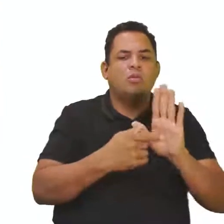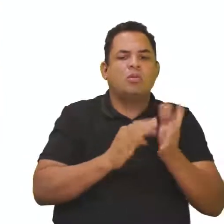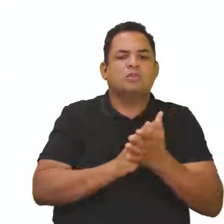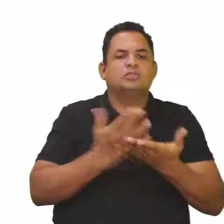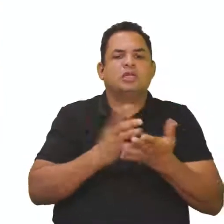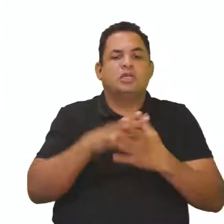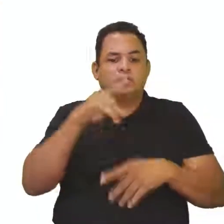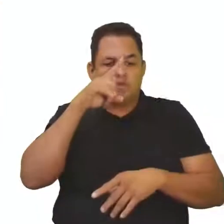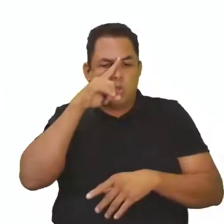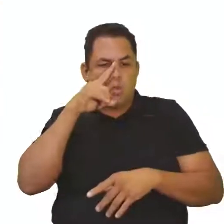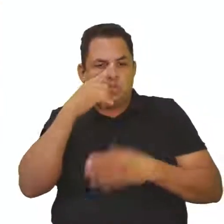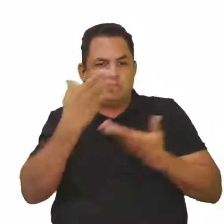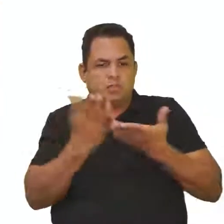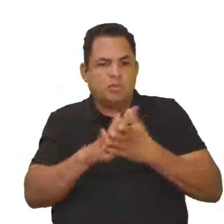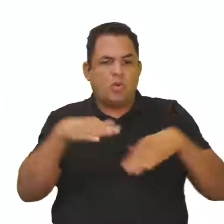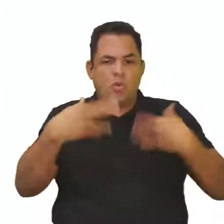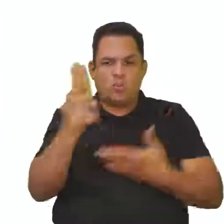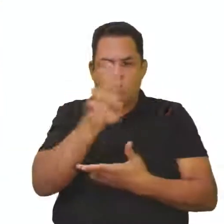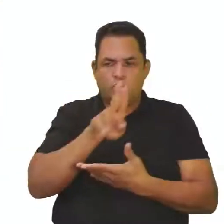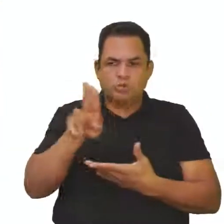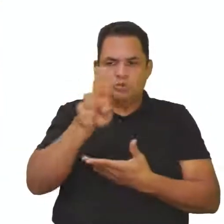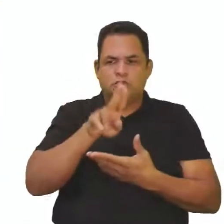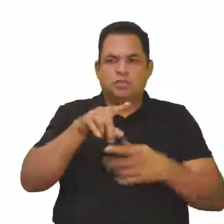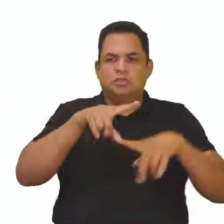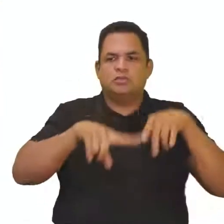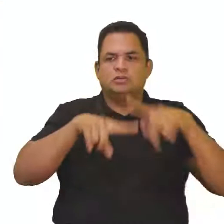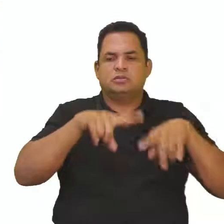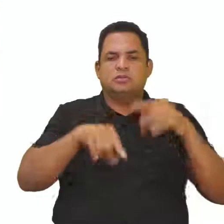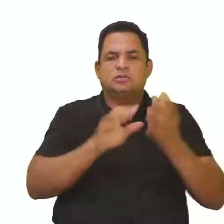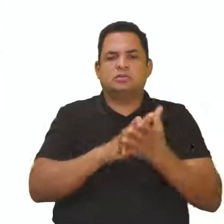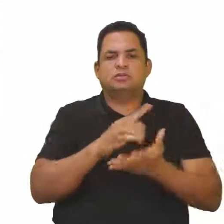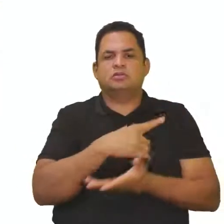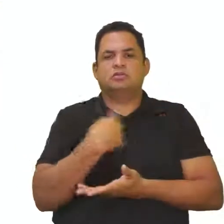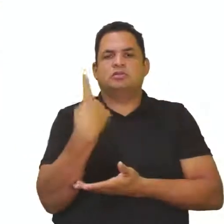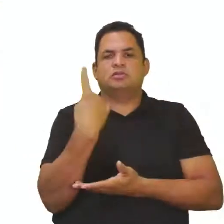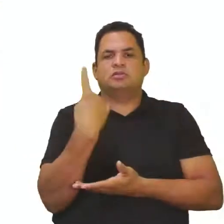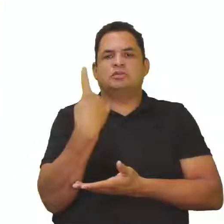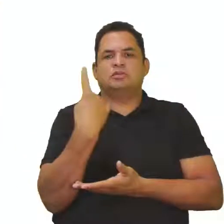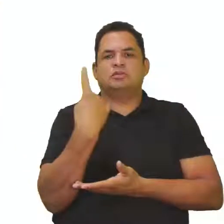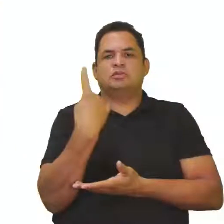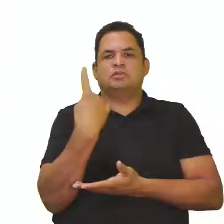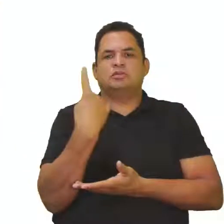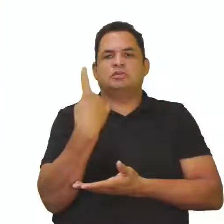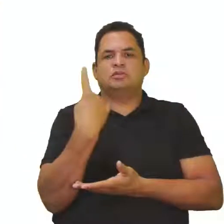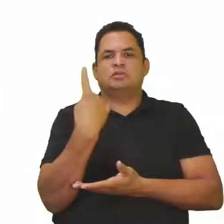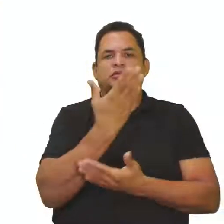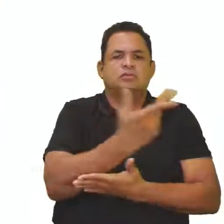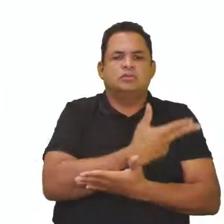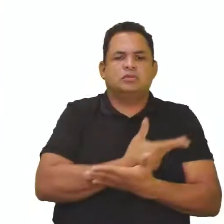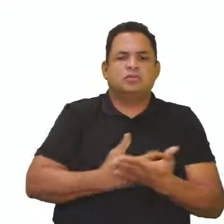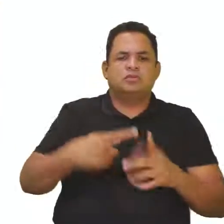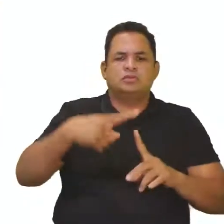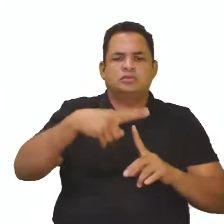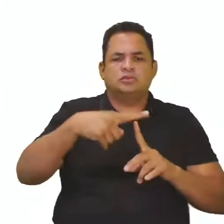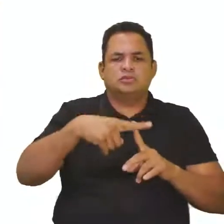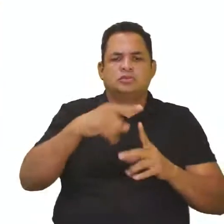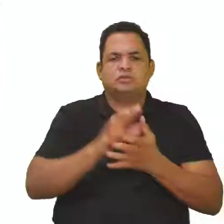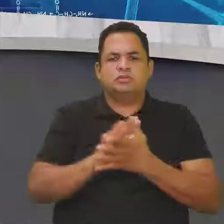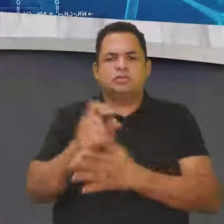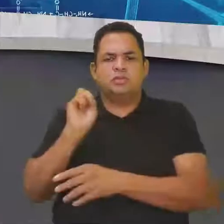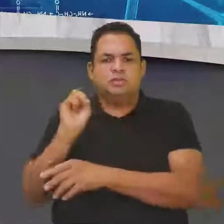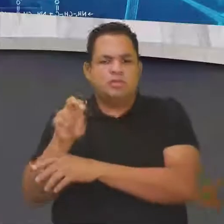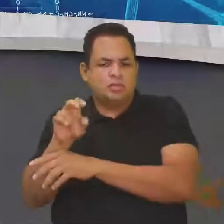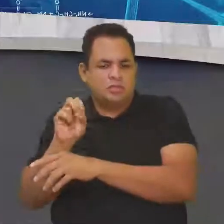referentes ao uso desses produtos. Nós vimos vários tipos de agrotóxicos, cada um com a sua